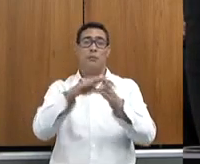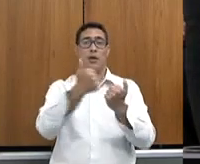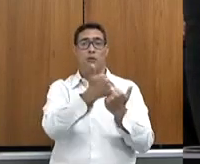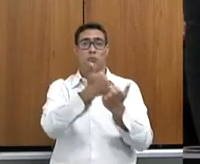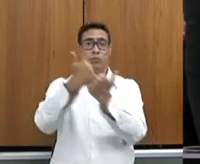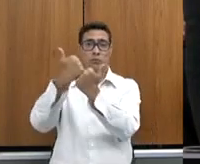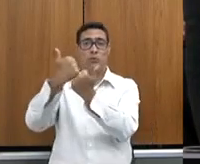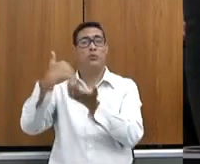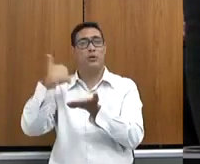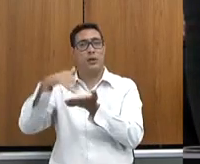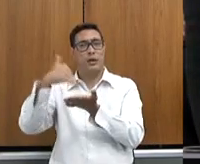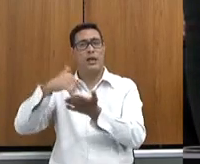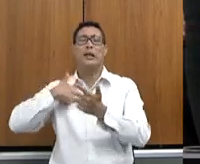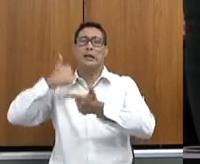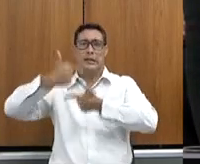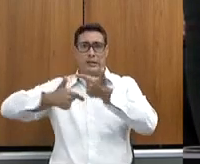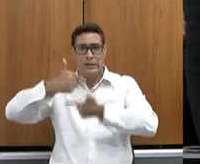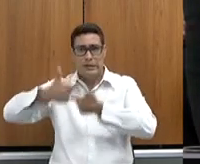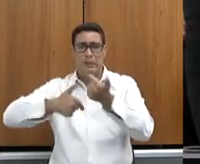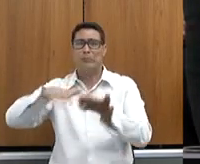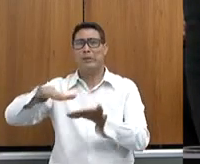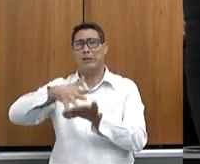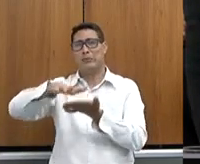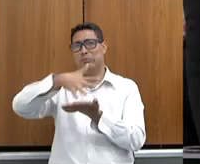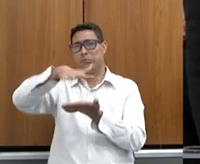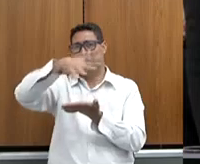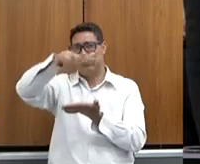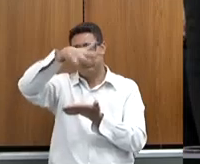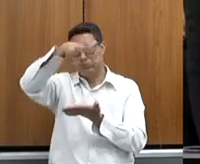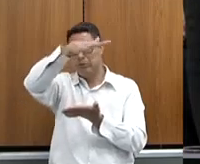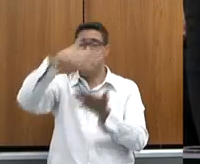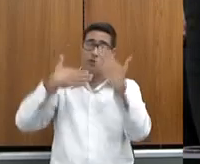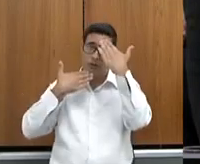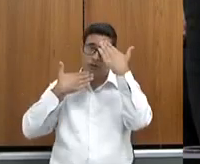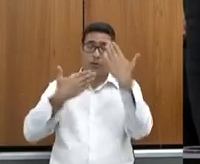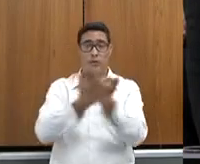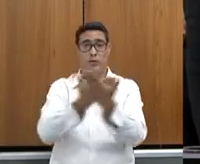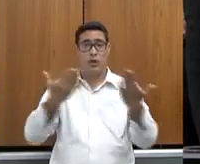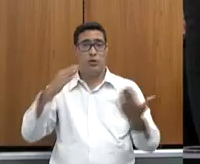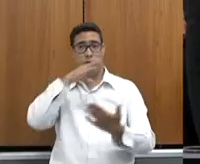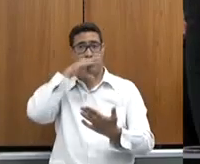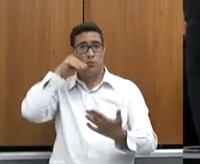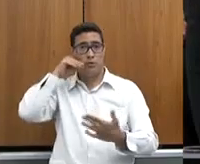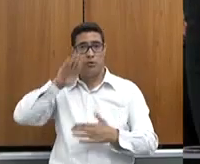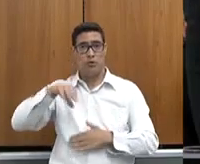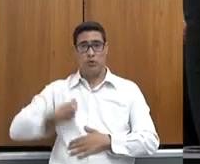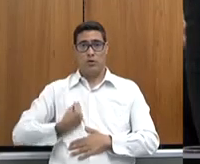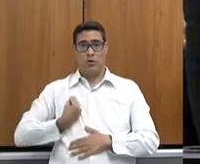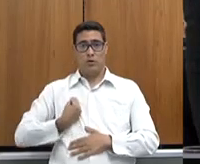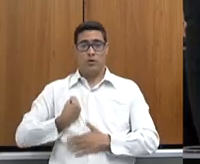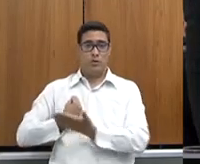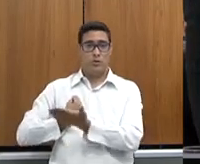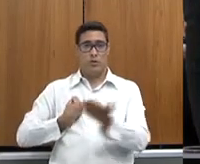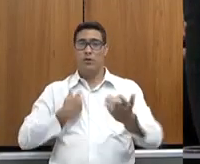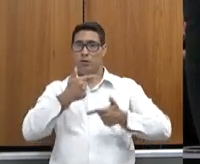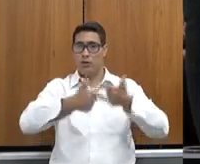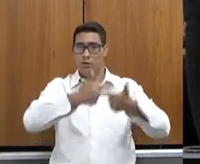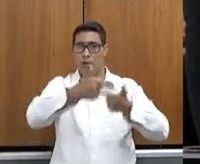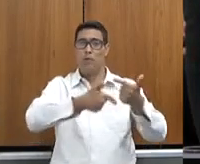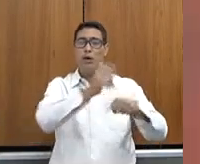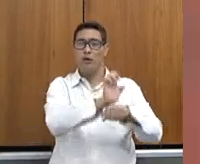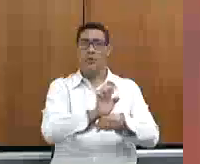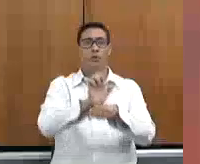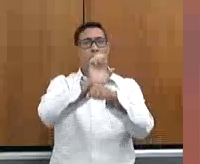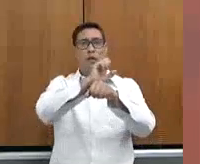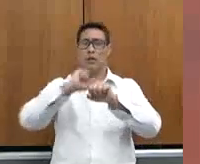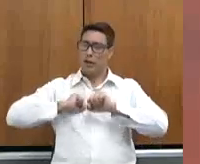volume de trabalho imenso. Eu agradeço aqui os servidores presentes aqui que trabalham com a regularização fundiária no Estado, uma dedicação